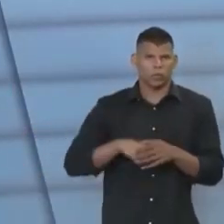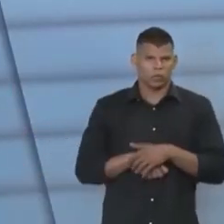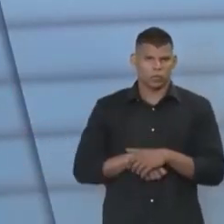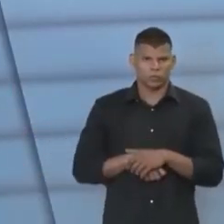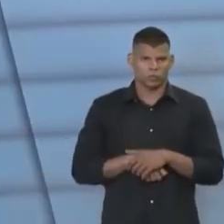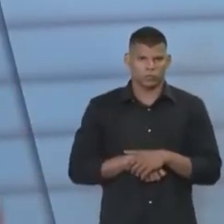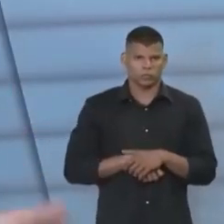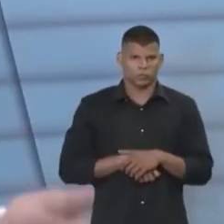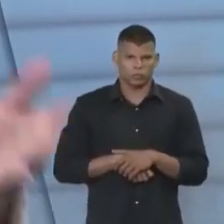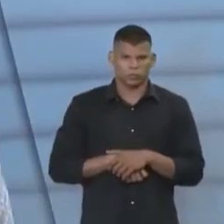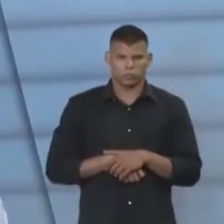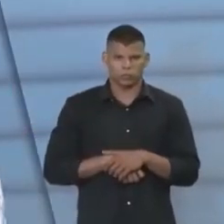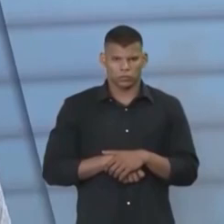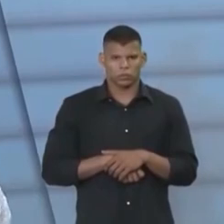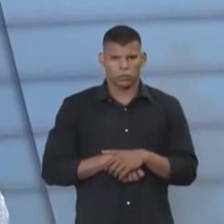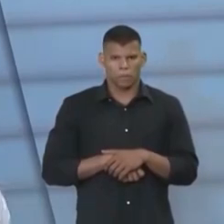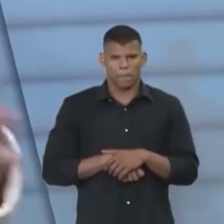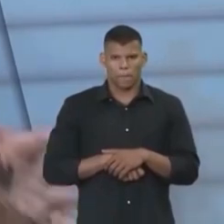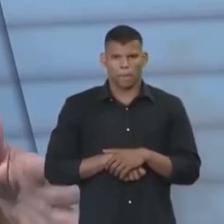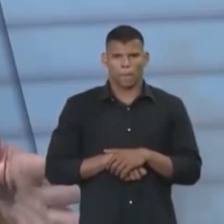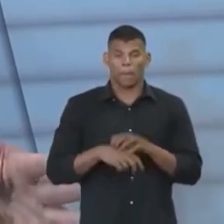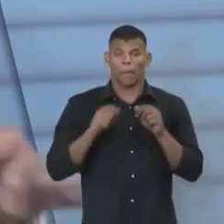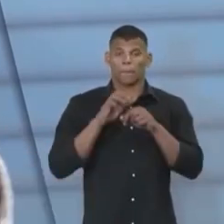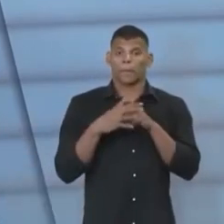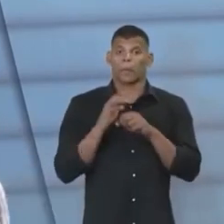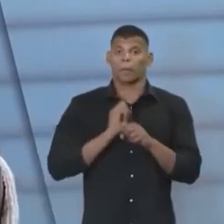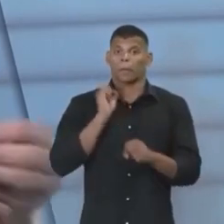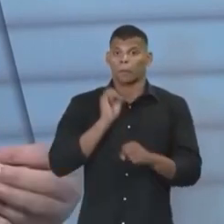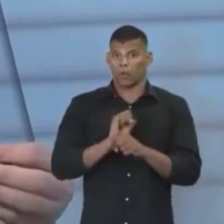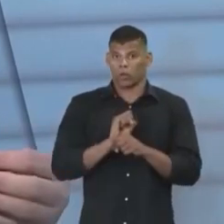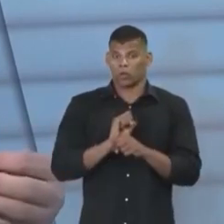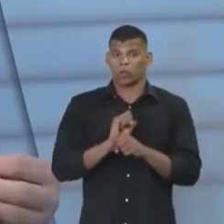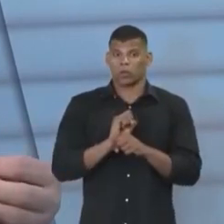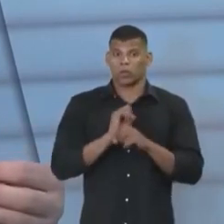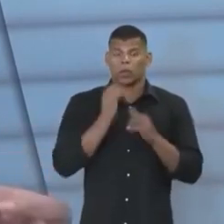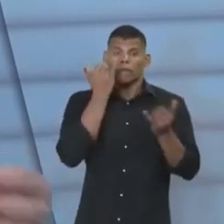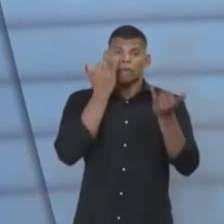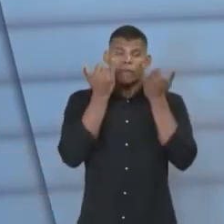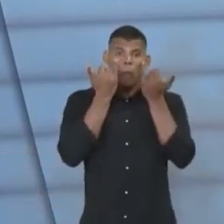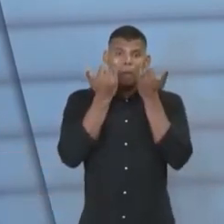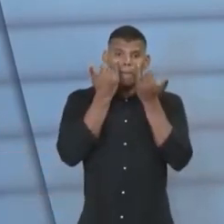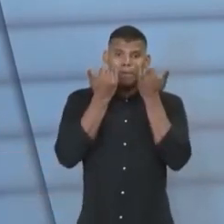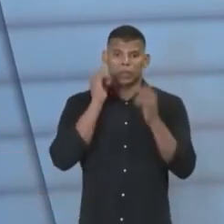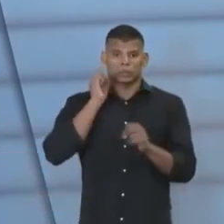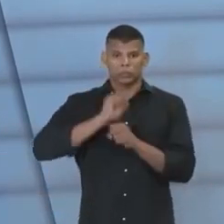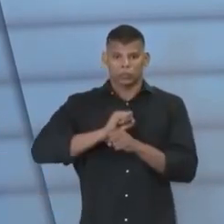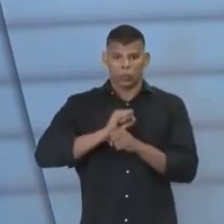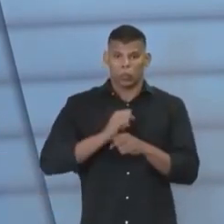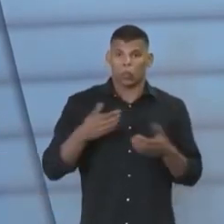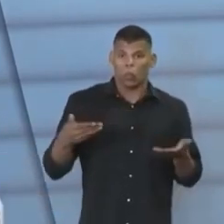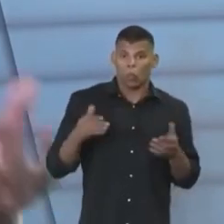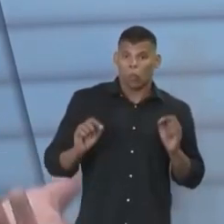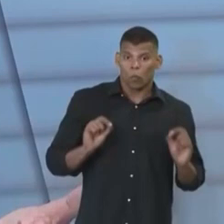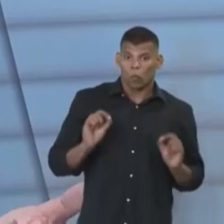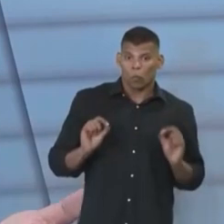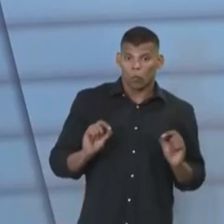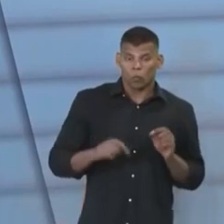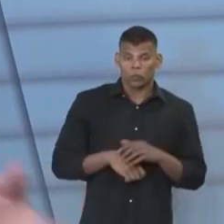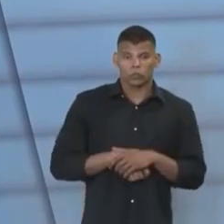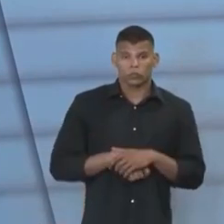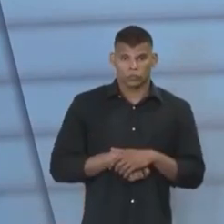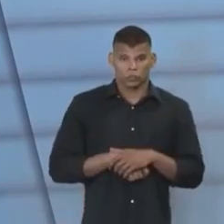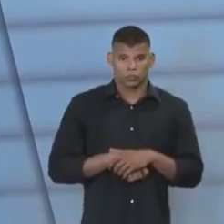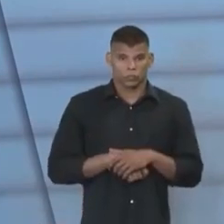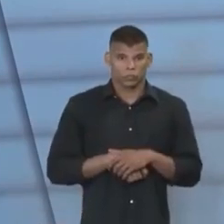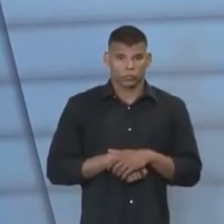Então, de volta. Como a pandemia deu uma trégua, isso deixou de ser notícia. É verdade. Então, a notícia agora é a que deixou de ser veiculada, mas